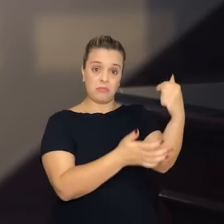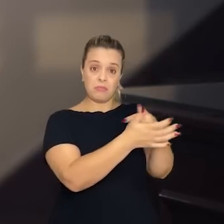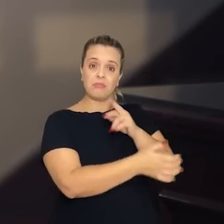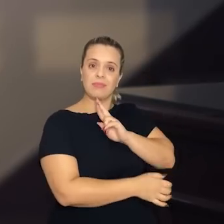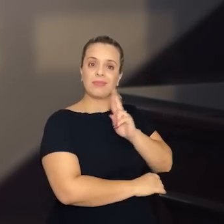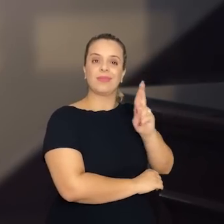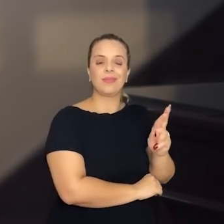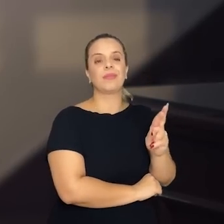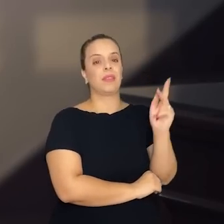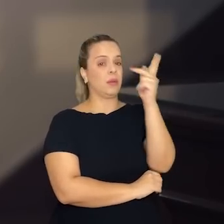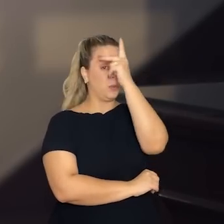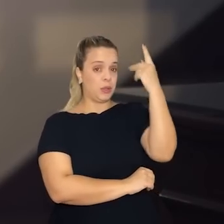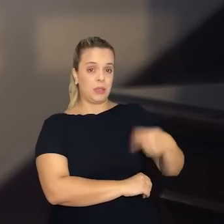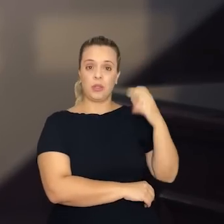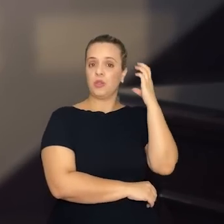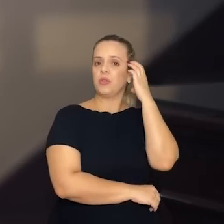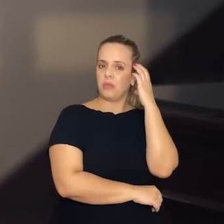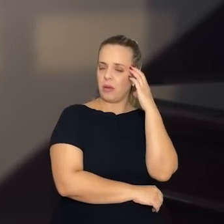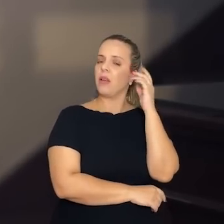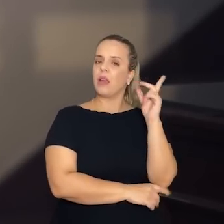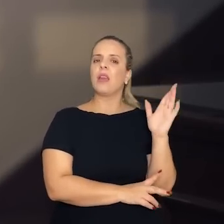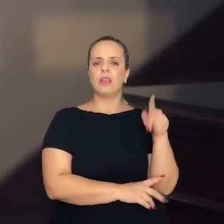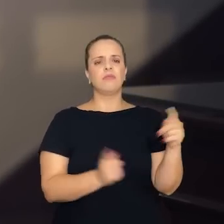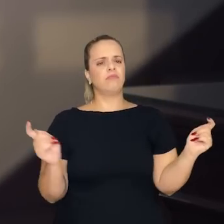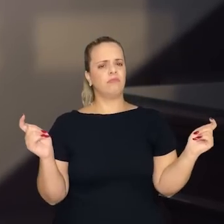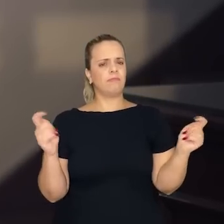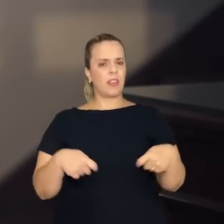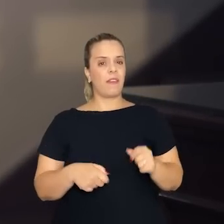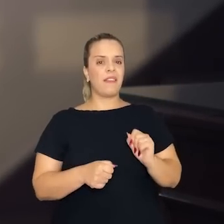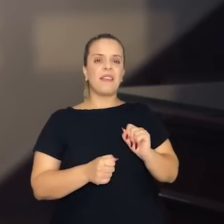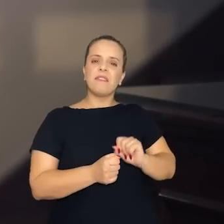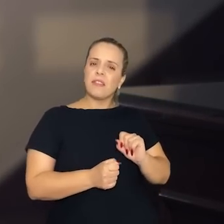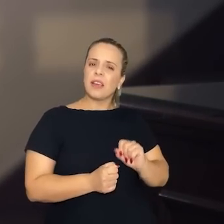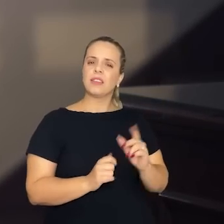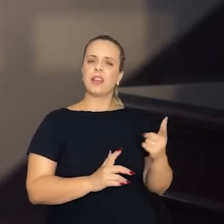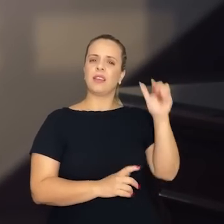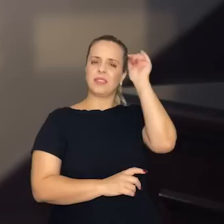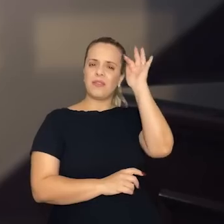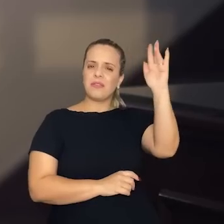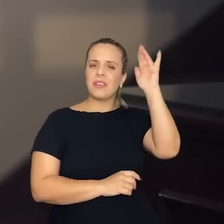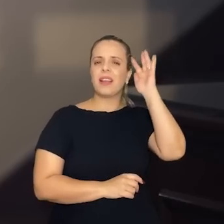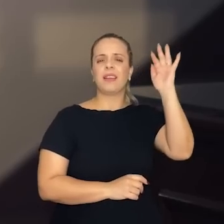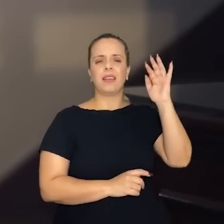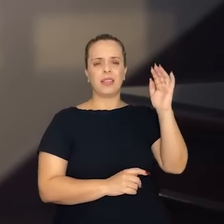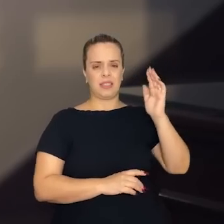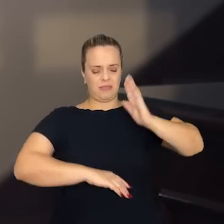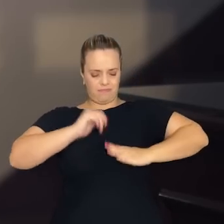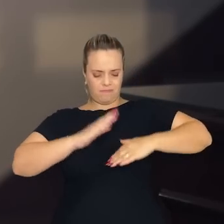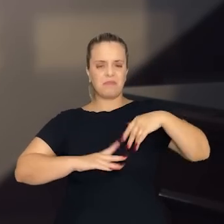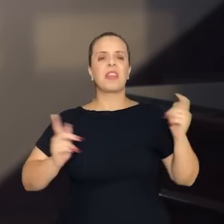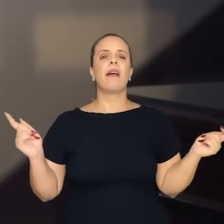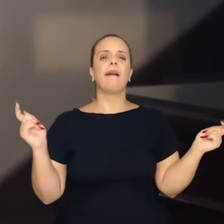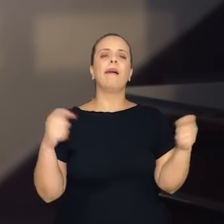Cuiabá, ele exerceu essa filosofia, essa capacidade